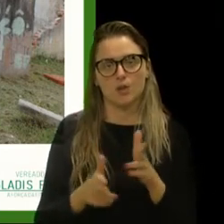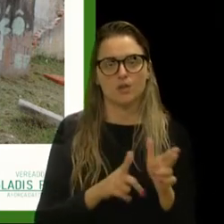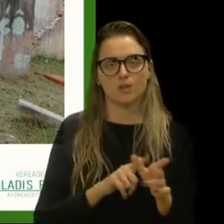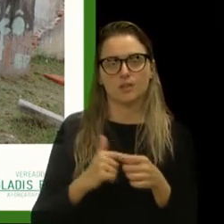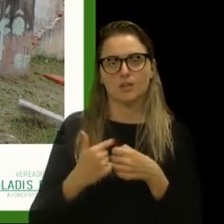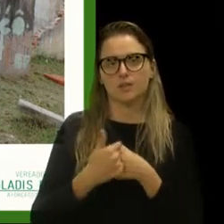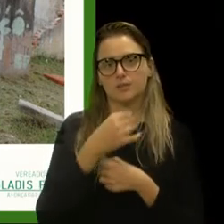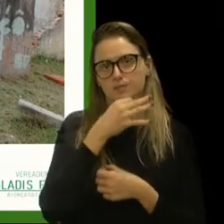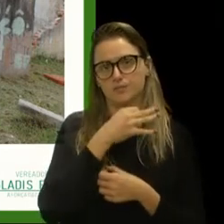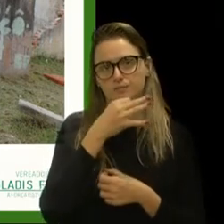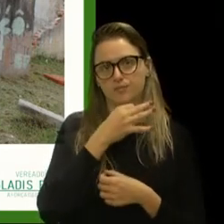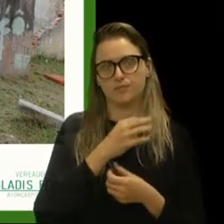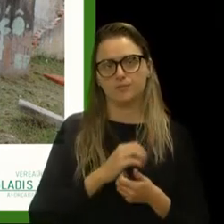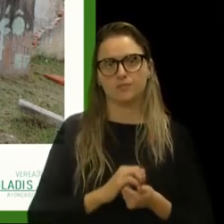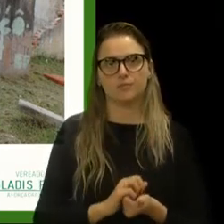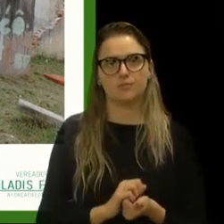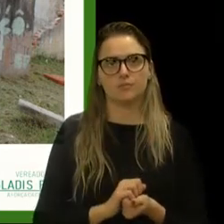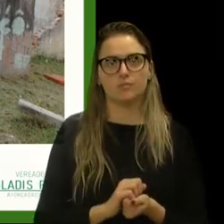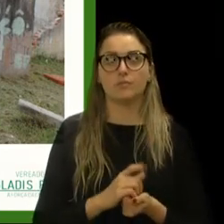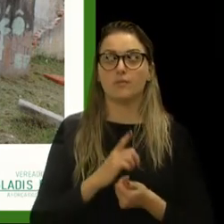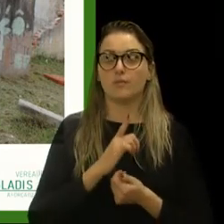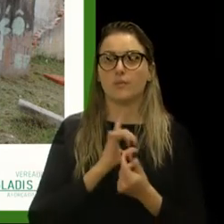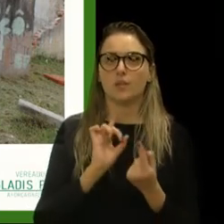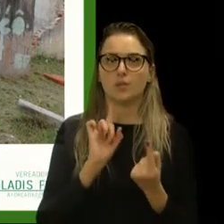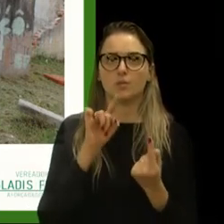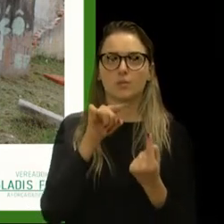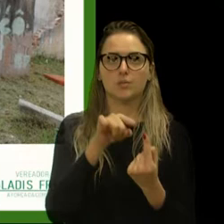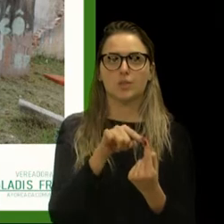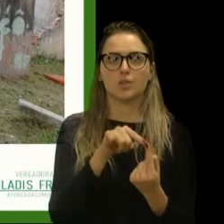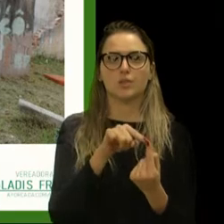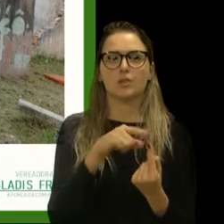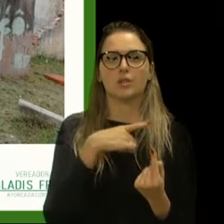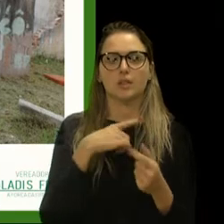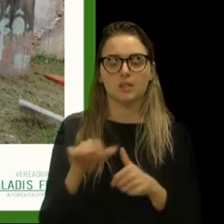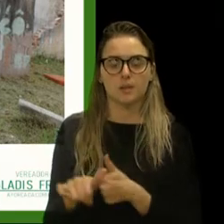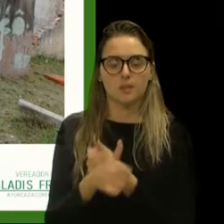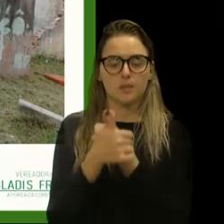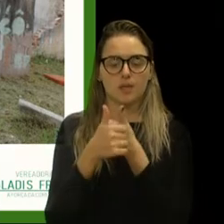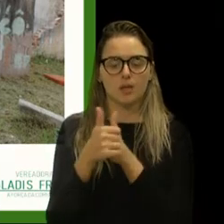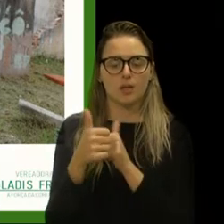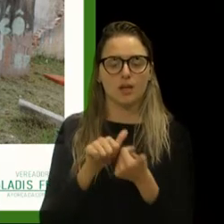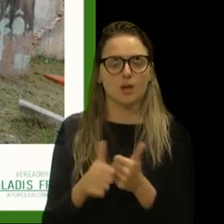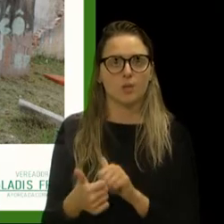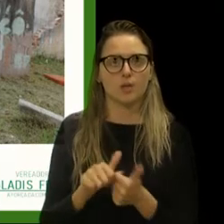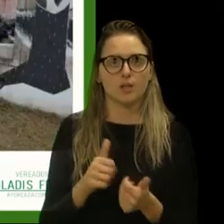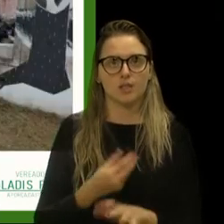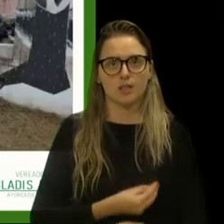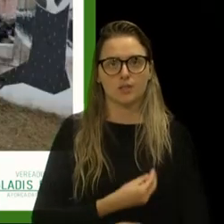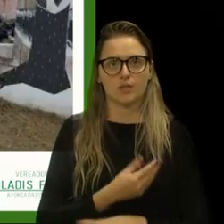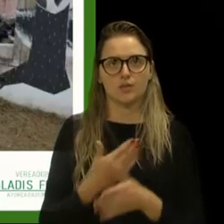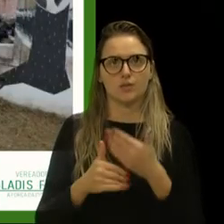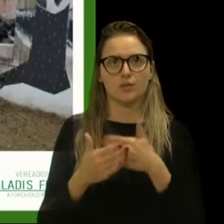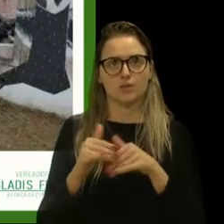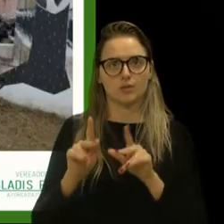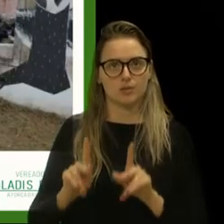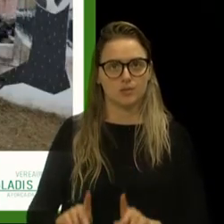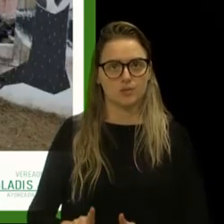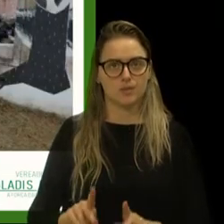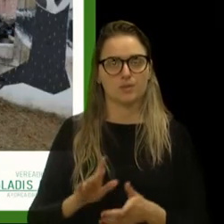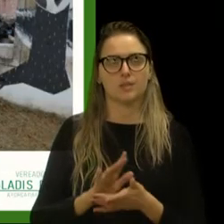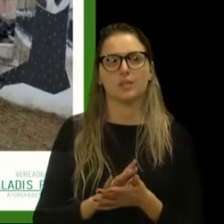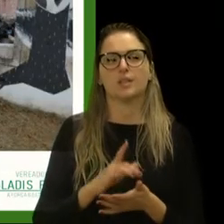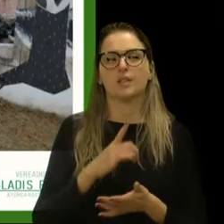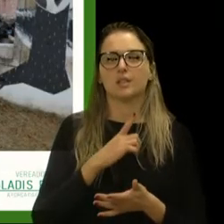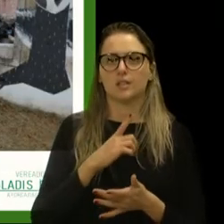de Caxias do Sul, visando proporcionar a melhora da qualidade de vida da população, via